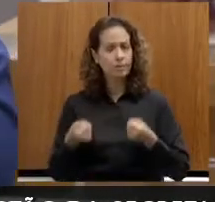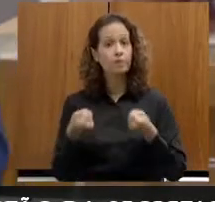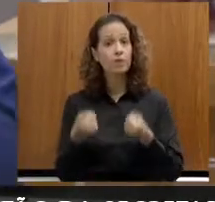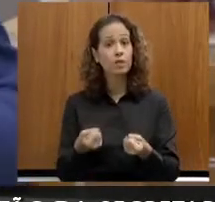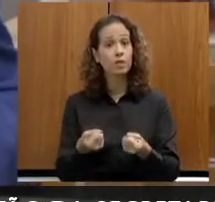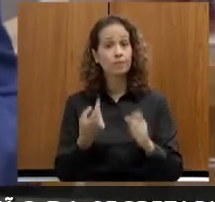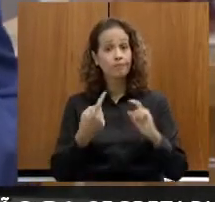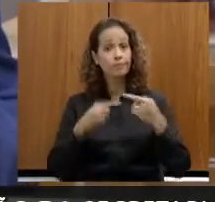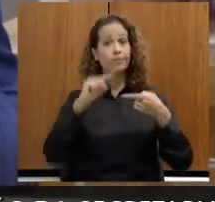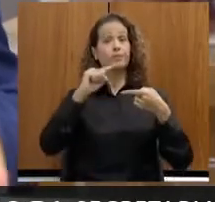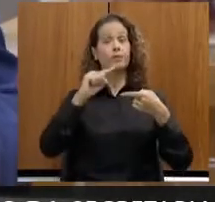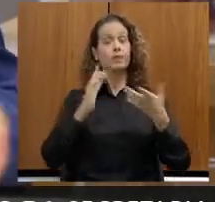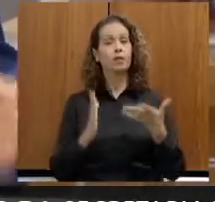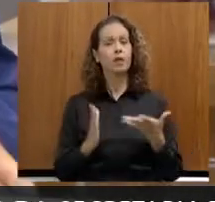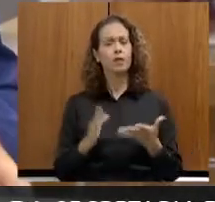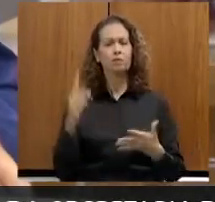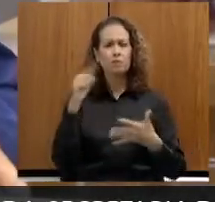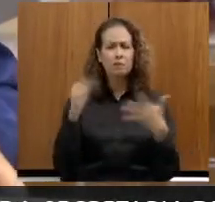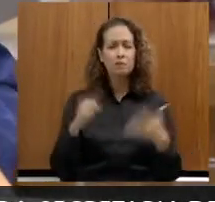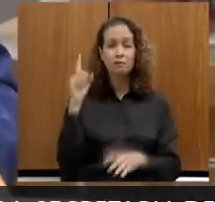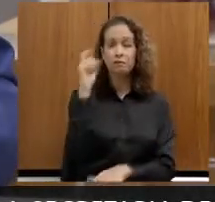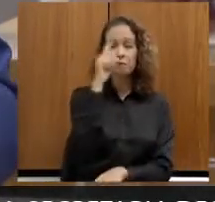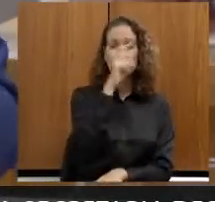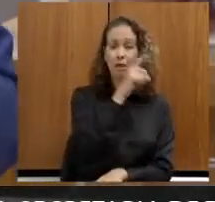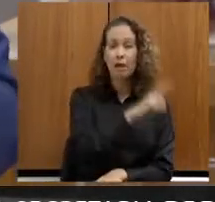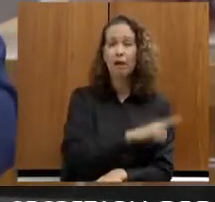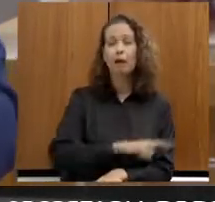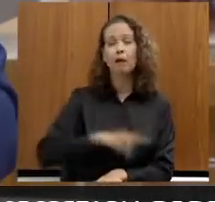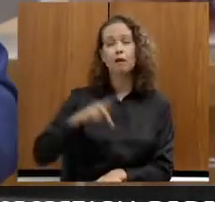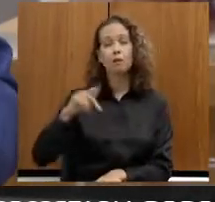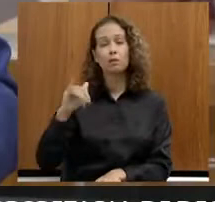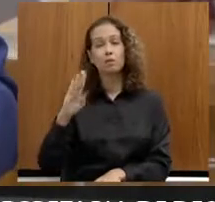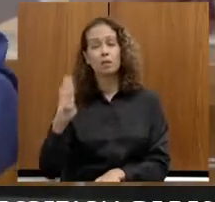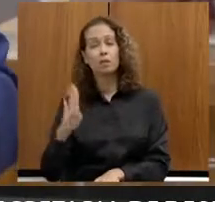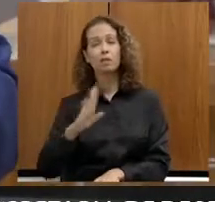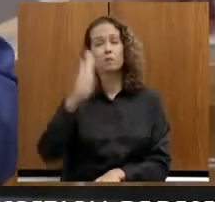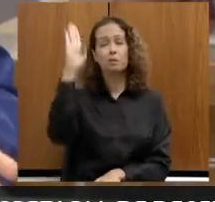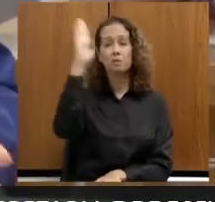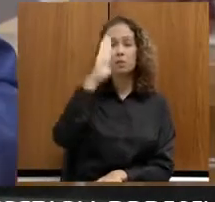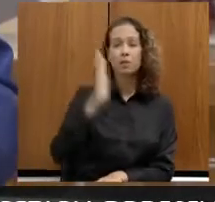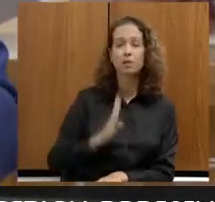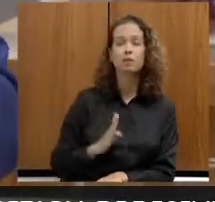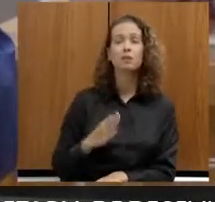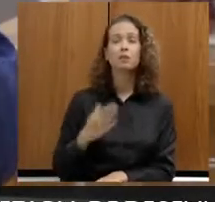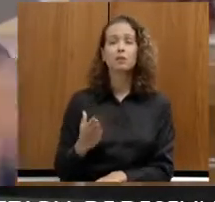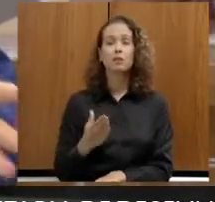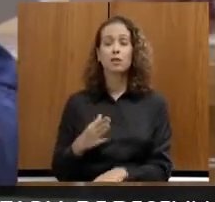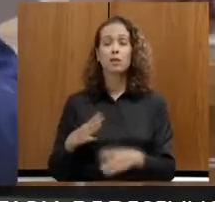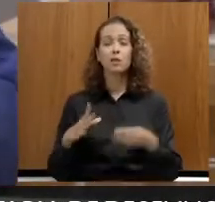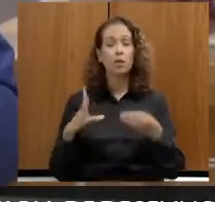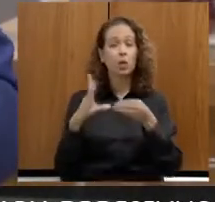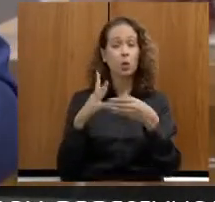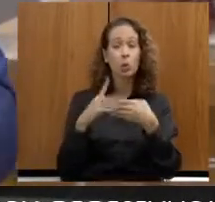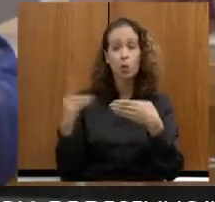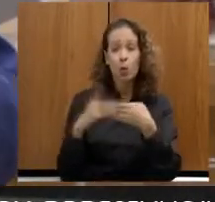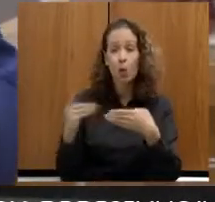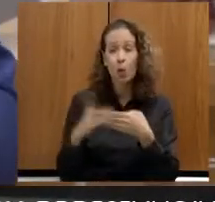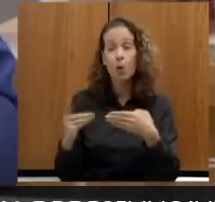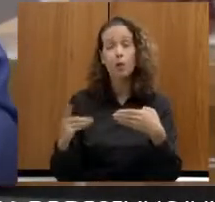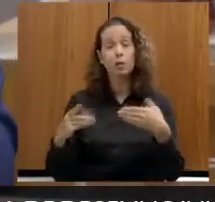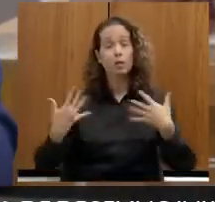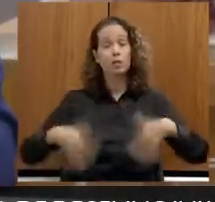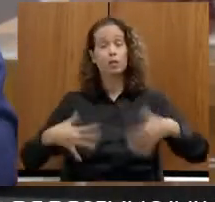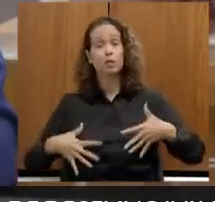mesmo com todas as dificuldades a nível PIB, a nível Brasil, a nível impacto do dólar, a nível impacto de combustível, enfim,